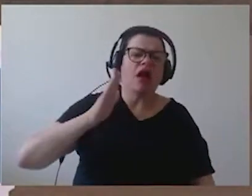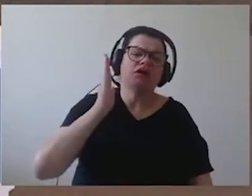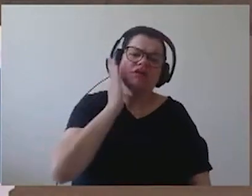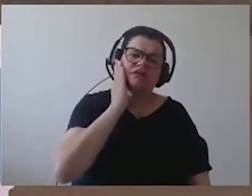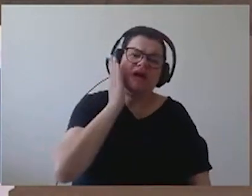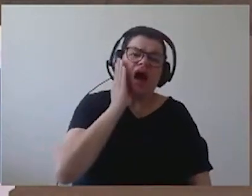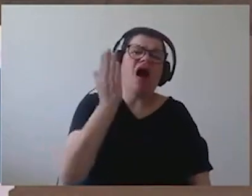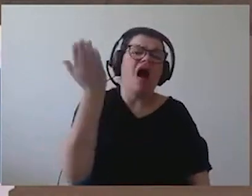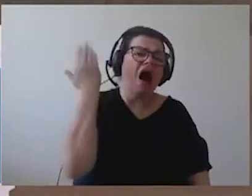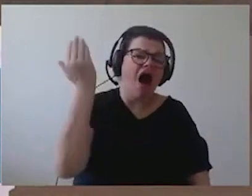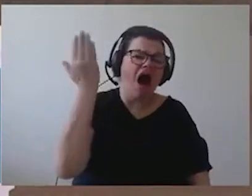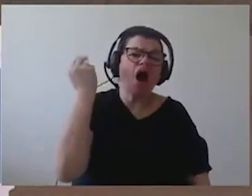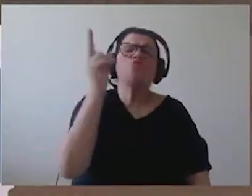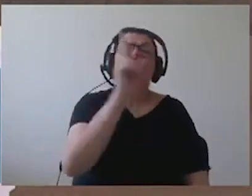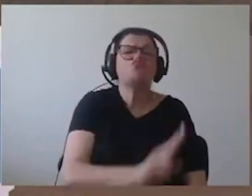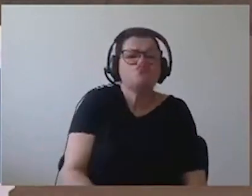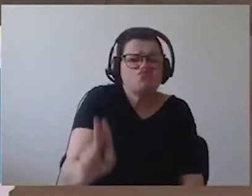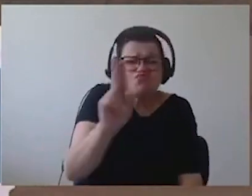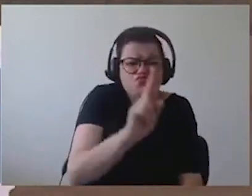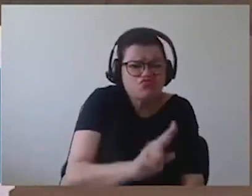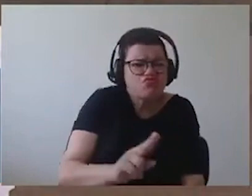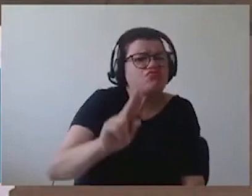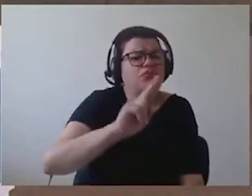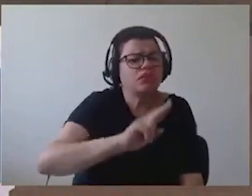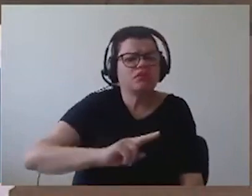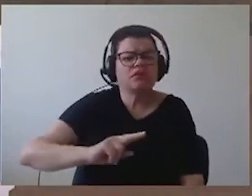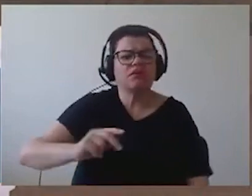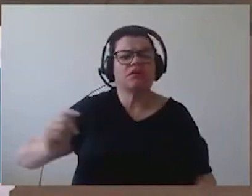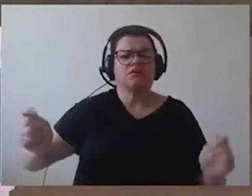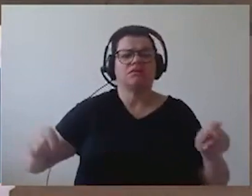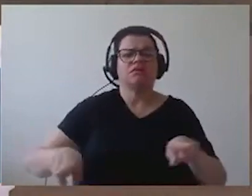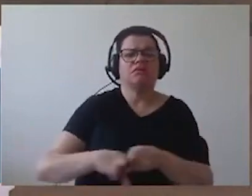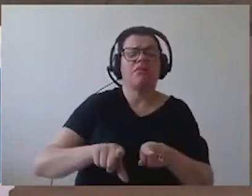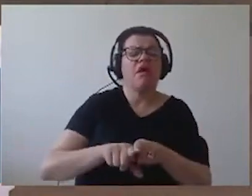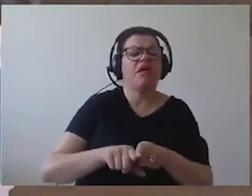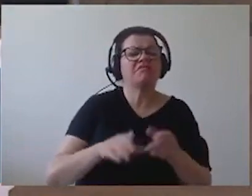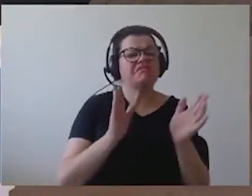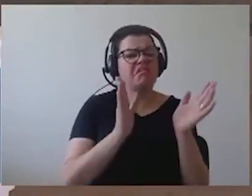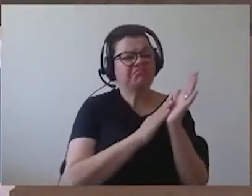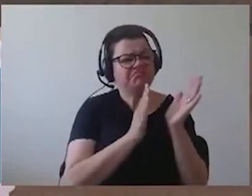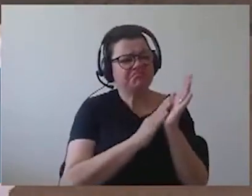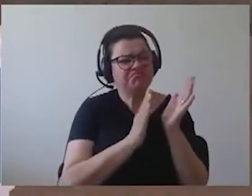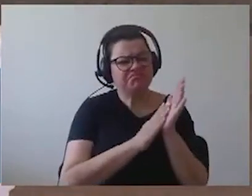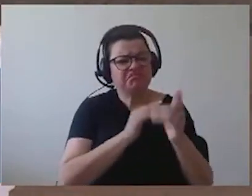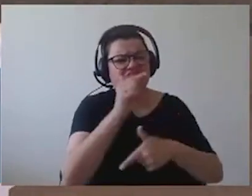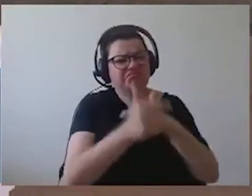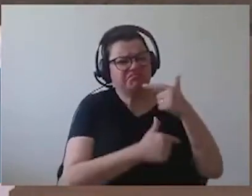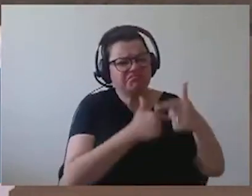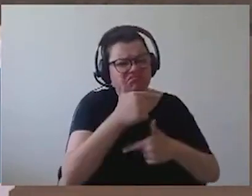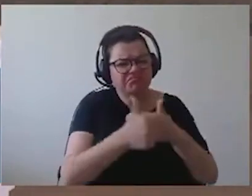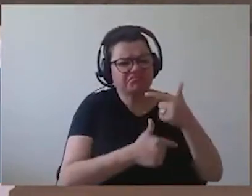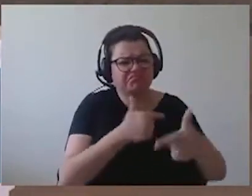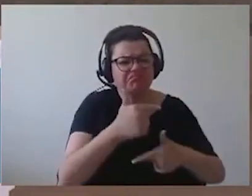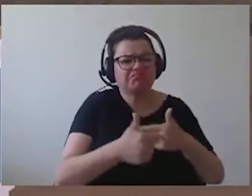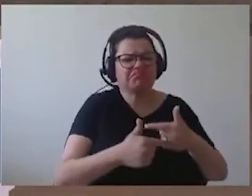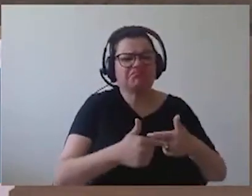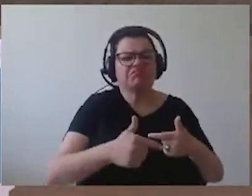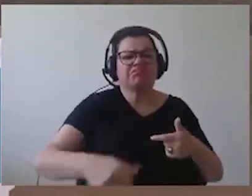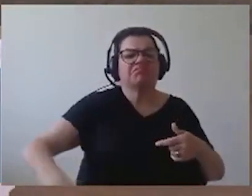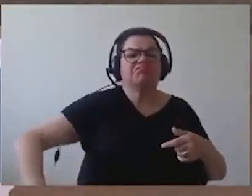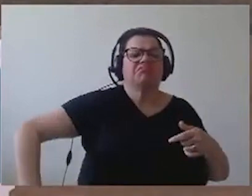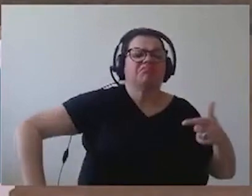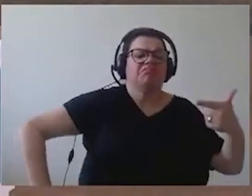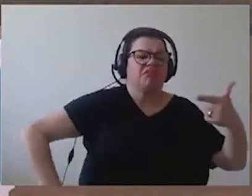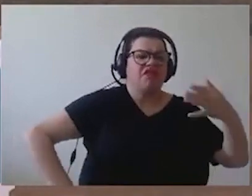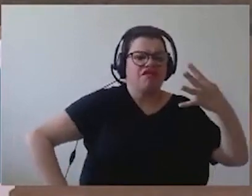linha de ônibus e, inclusive, elogiavam esse serviço, que o ônibus, se eu não me engano, deixava as pessoas ali perto